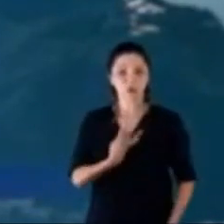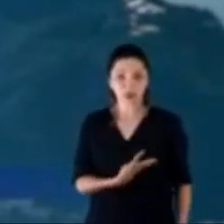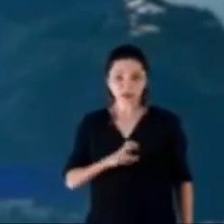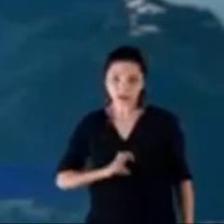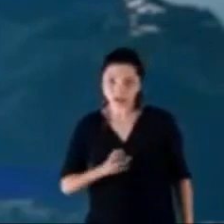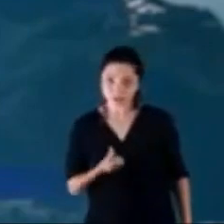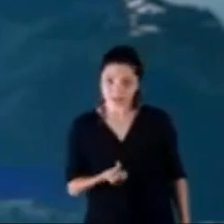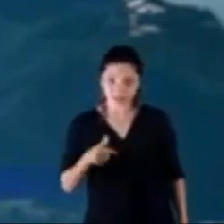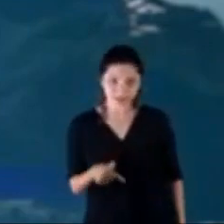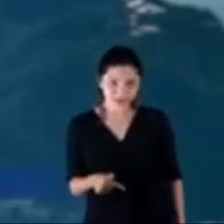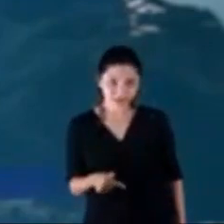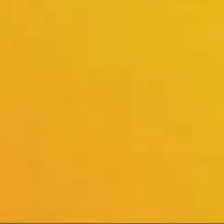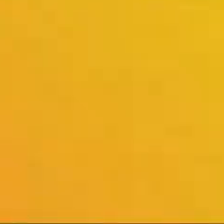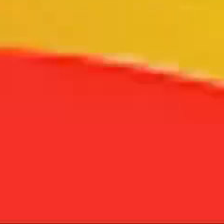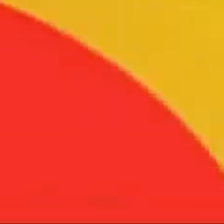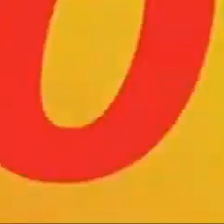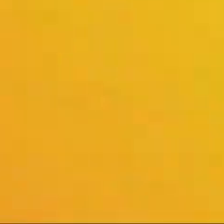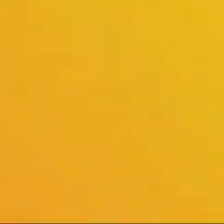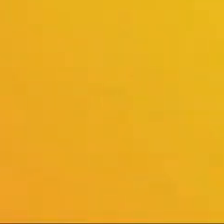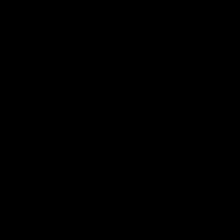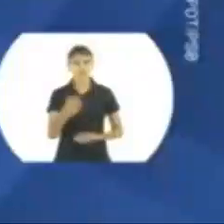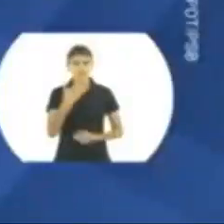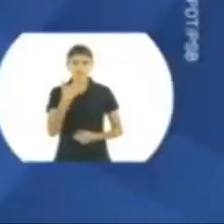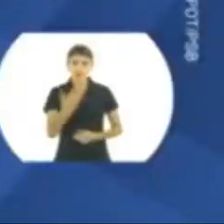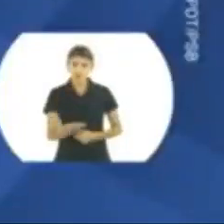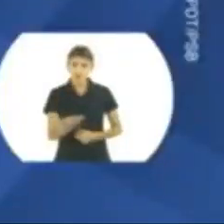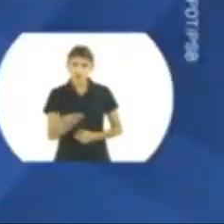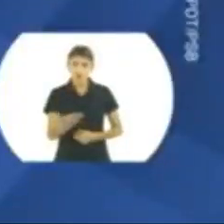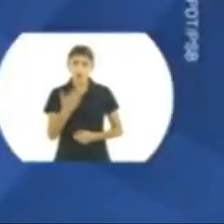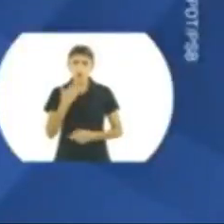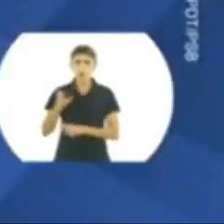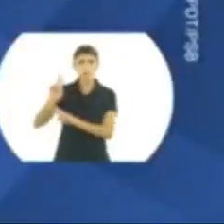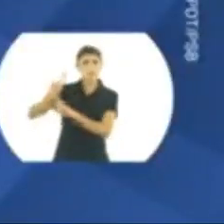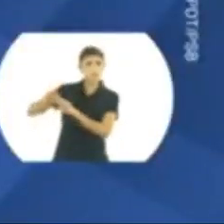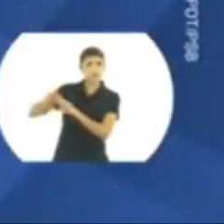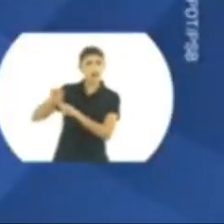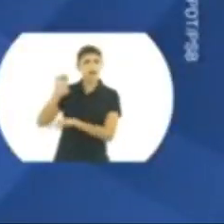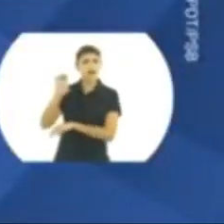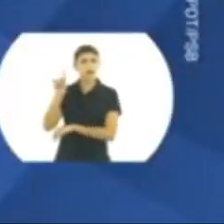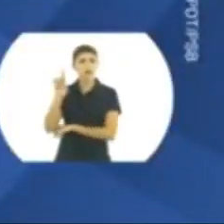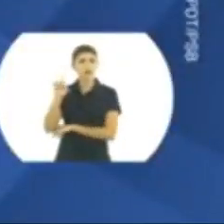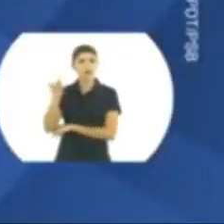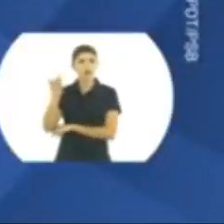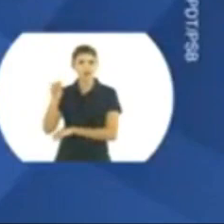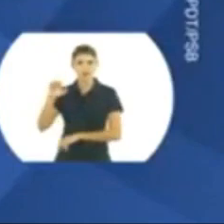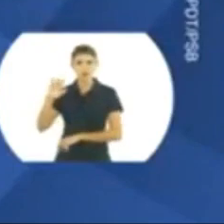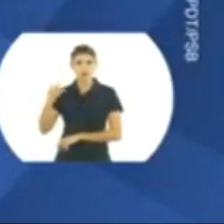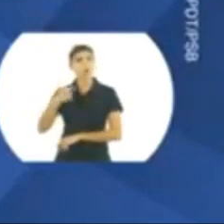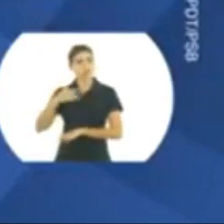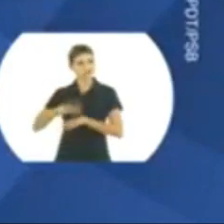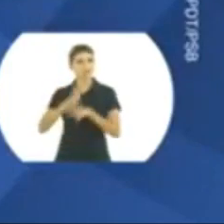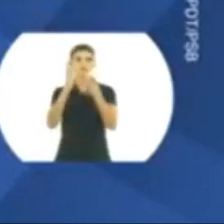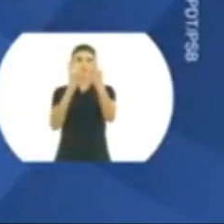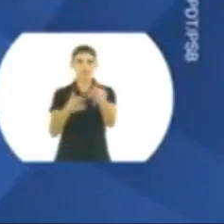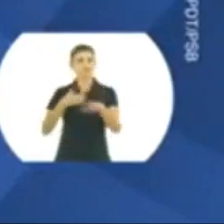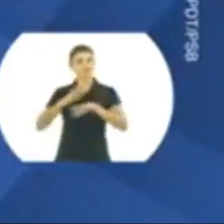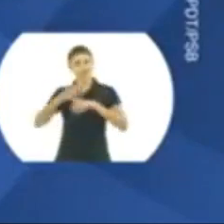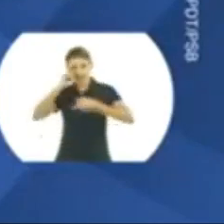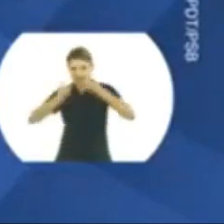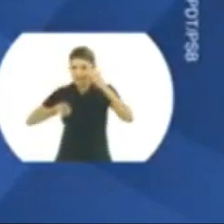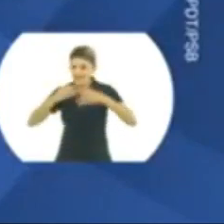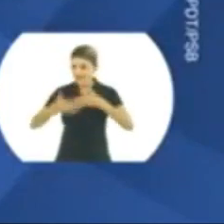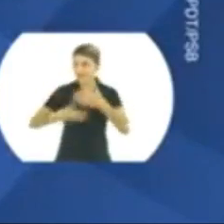4567. PSDB. Você foi a favor da cassação e da prisão de Eduardo Cunha? Eu também fui um dos